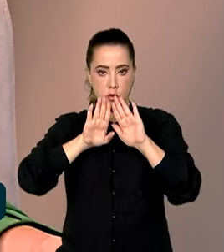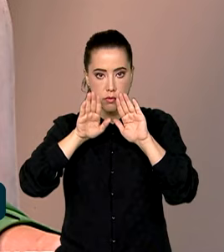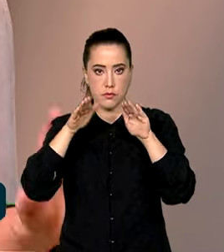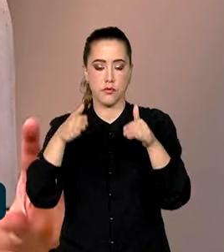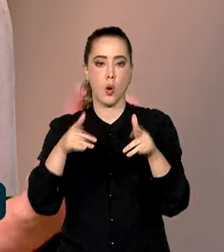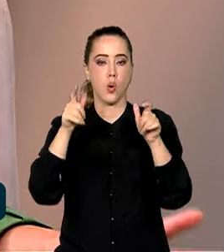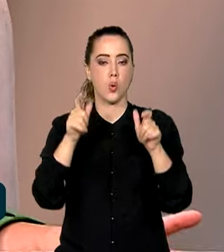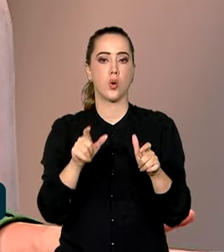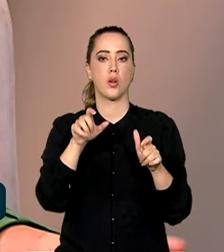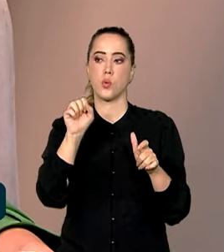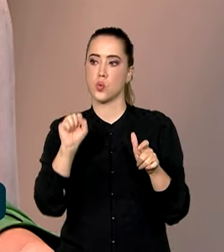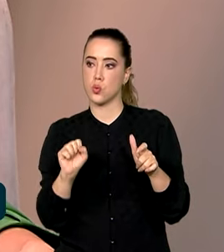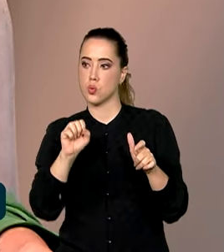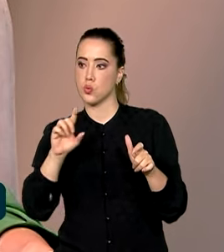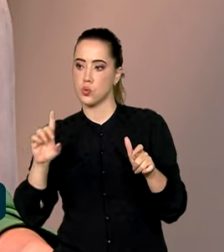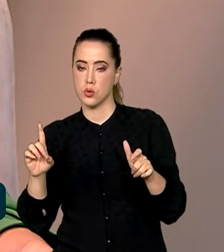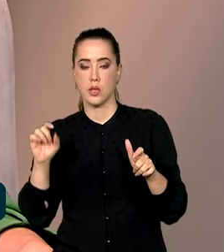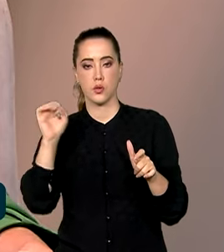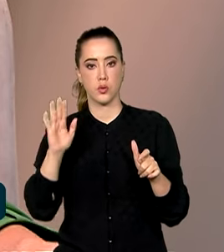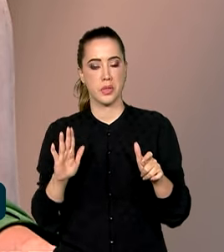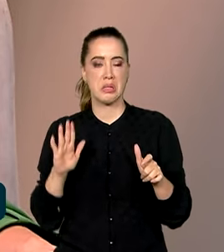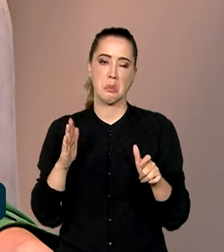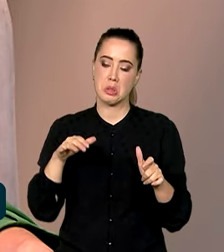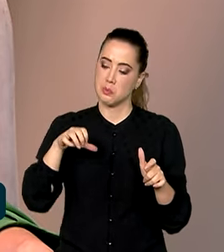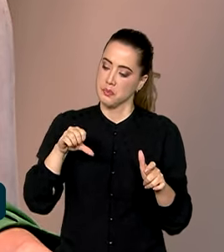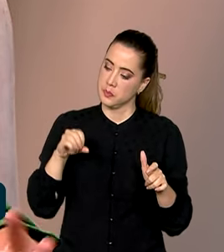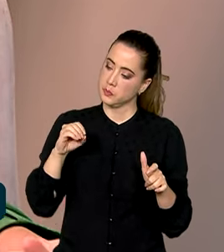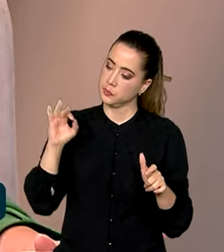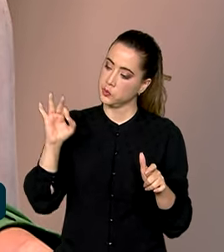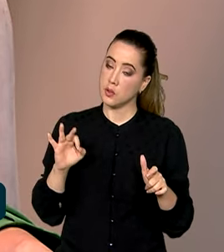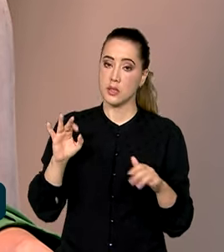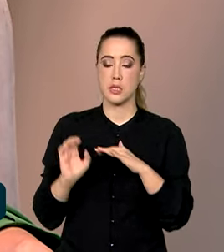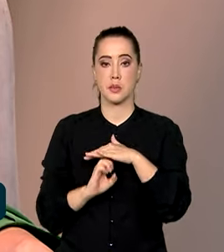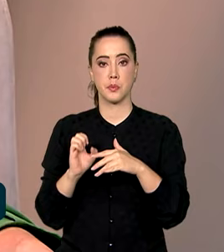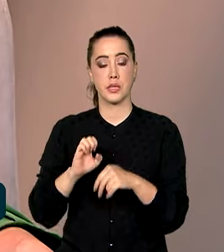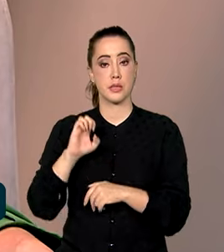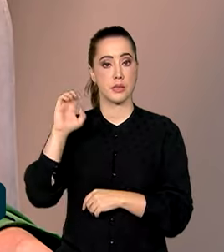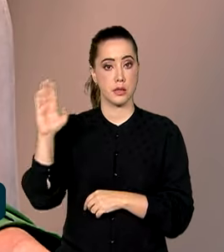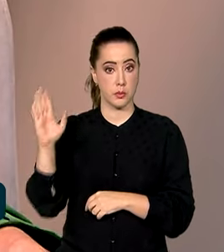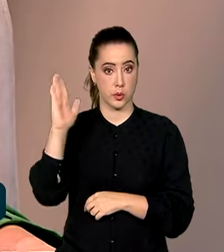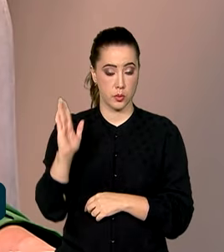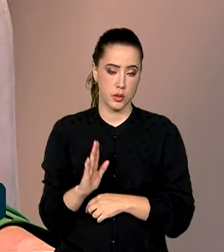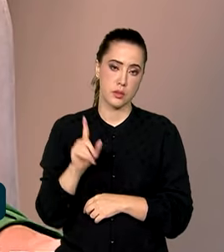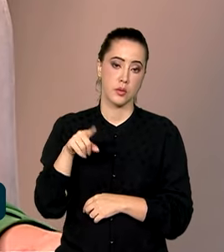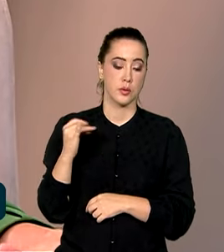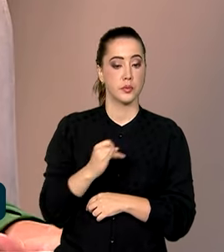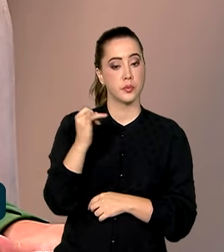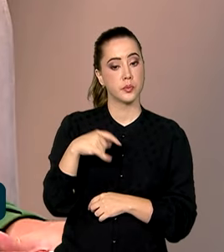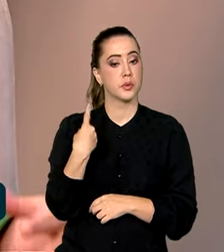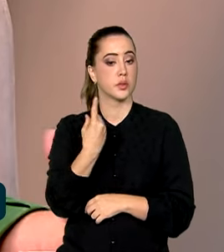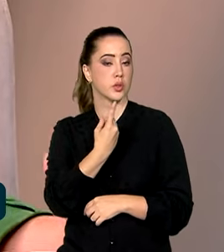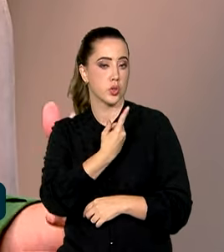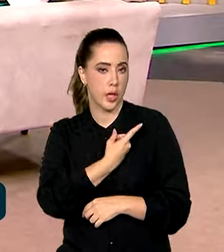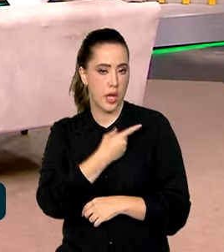geograficamente. O sul e o sudeste do Brasil concentram cerca de 90% de todas as empresas que exportam no Brasil. Então, é muito importante que a